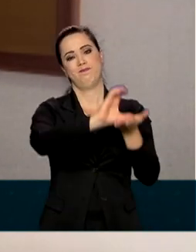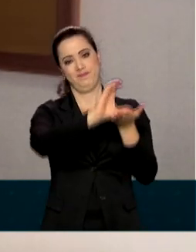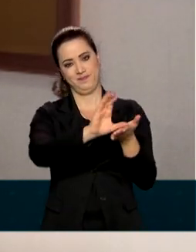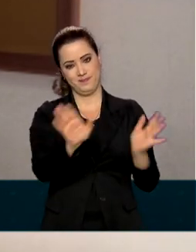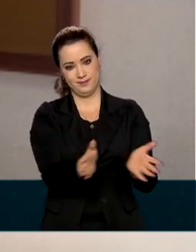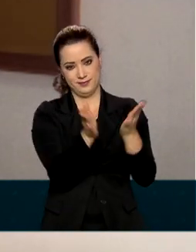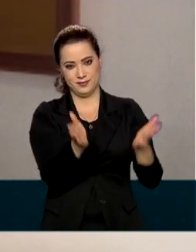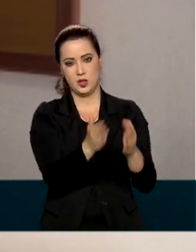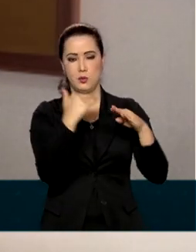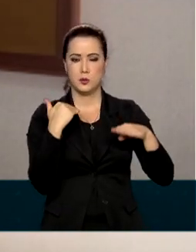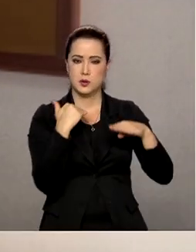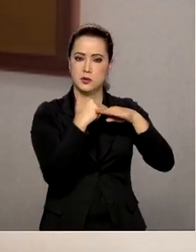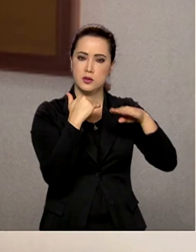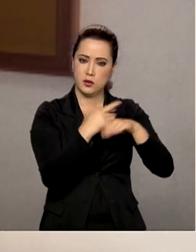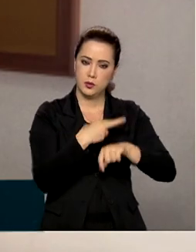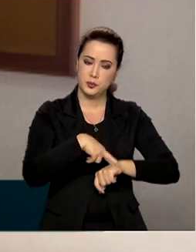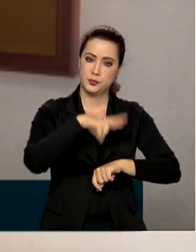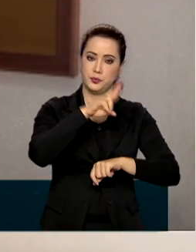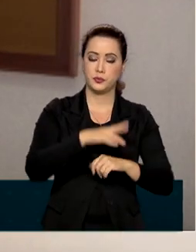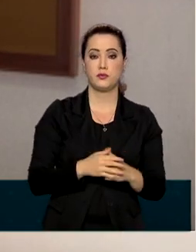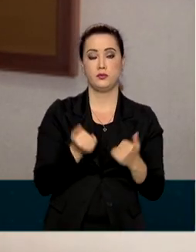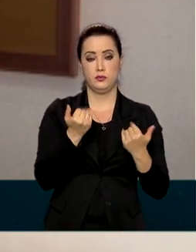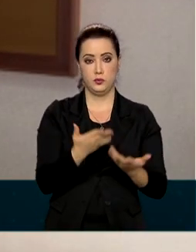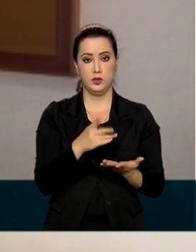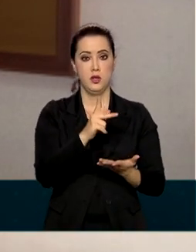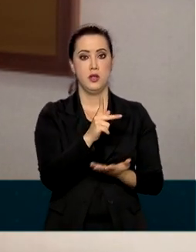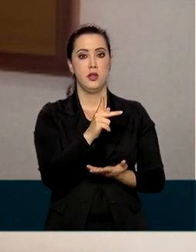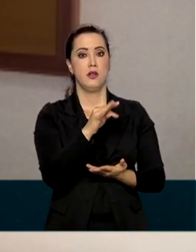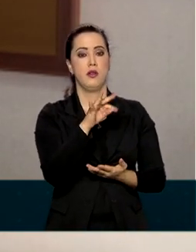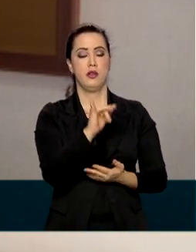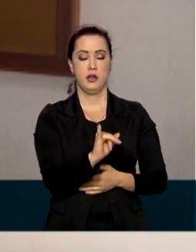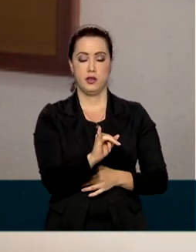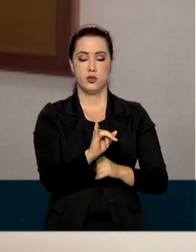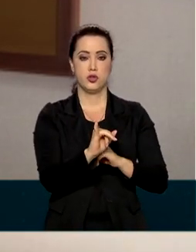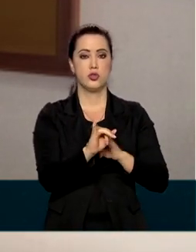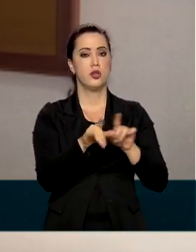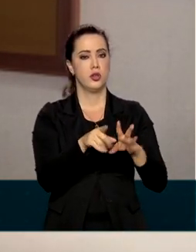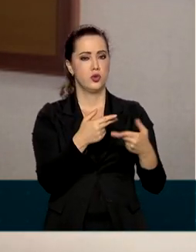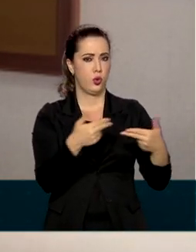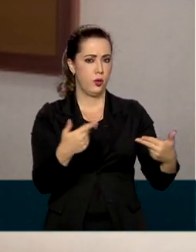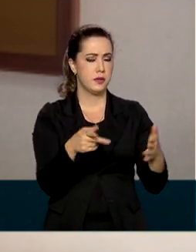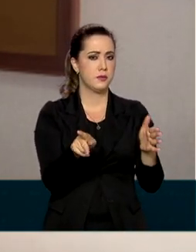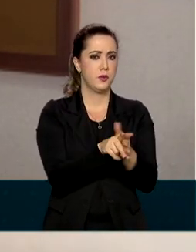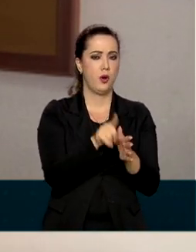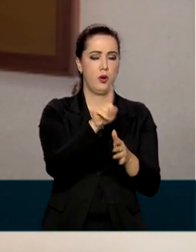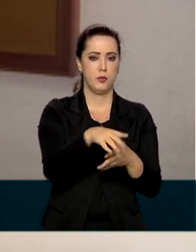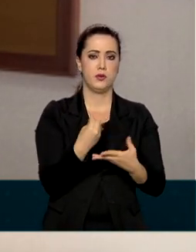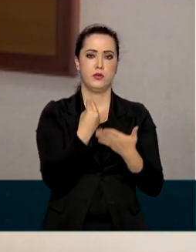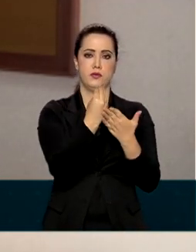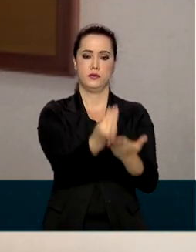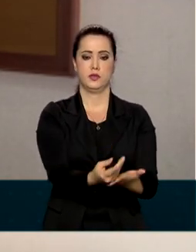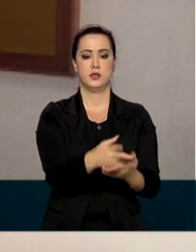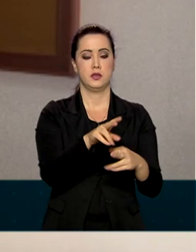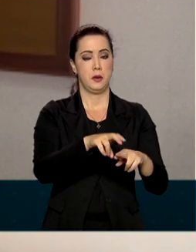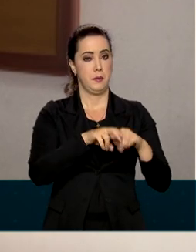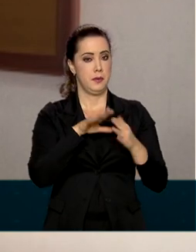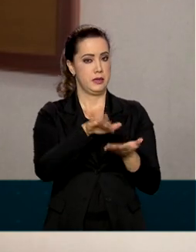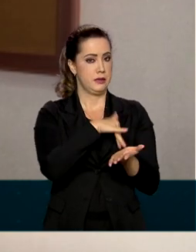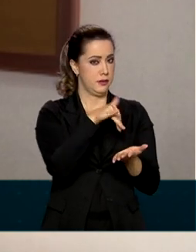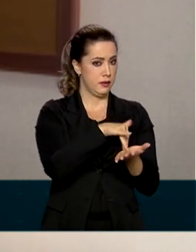de Promoção da Igualdade Racial. Os kits de equipagem, como são chamados, entregues pela